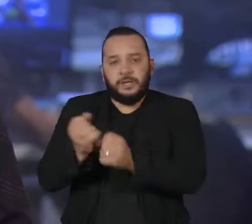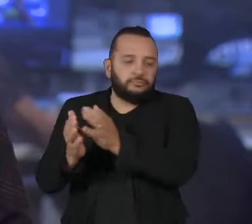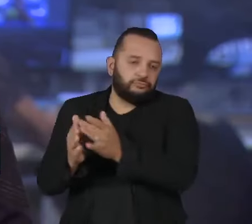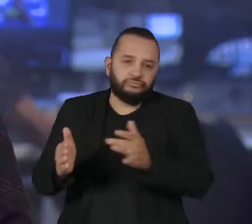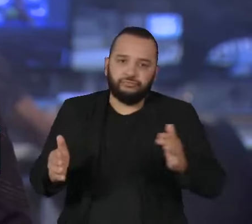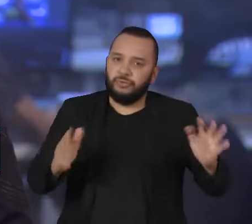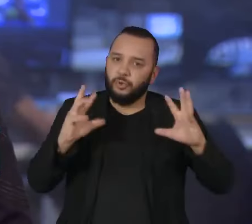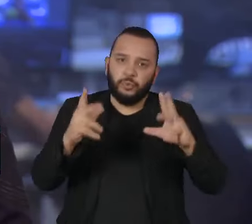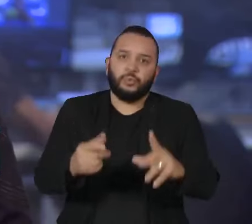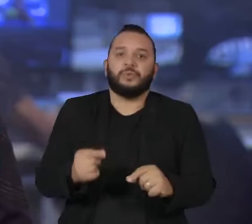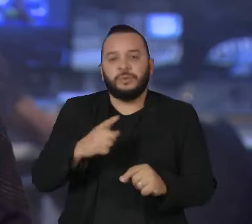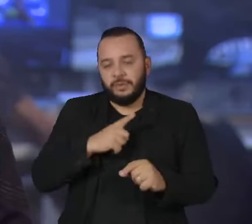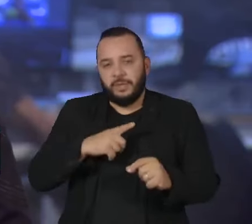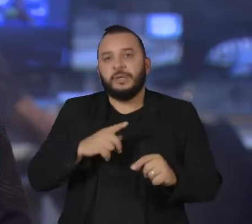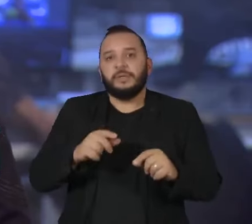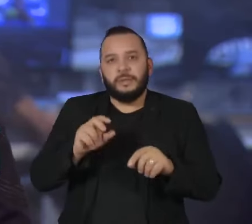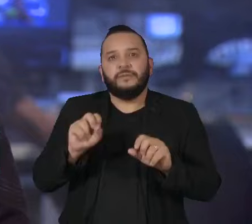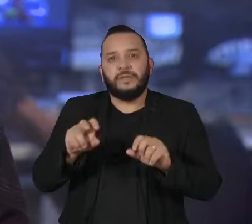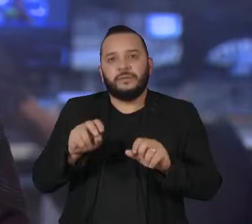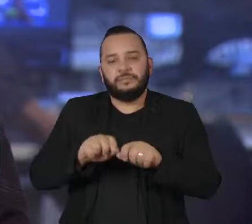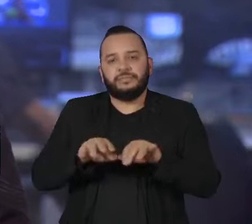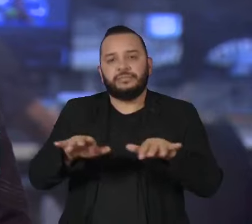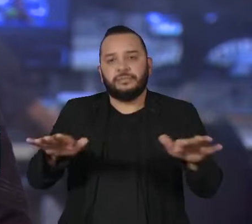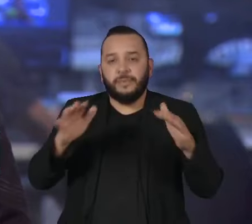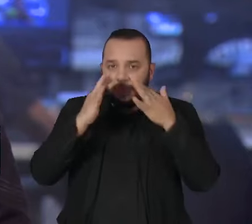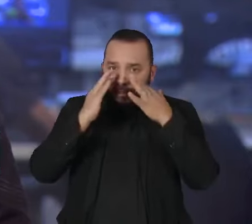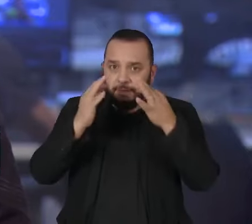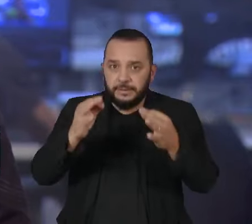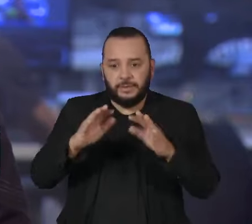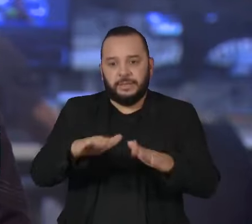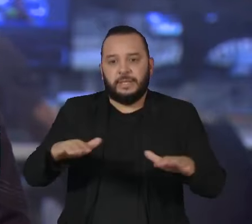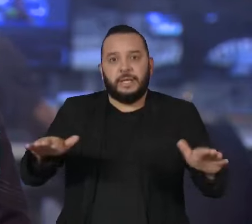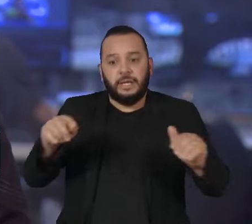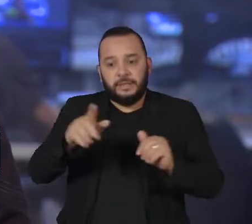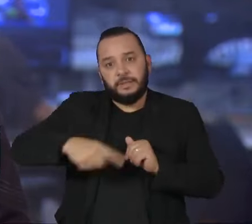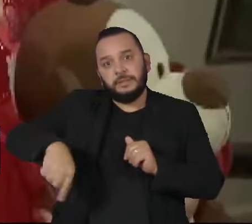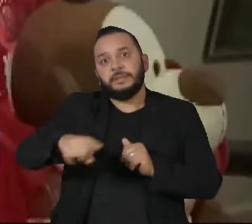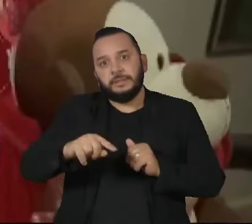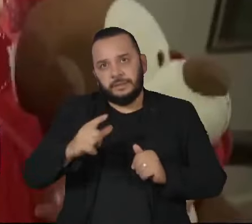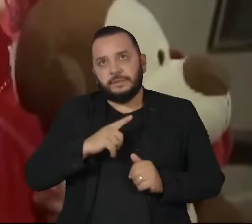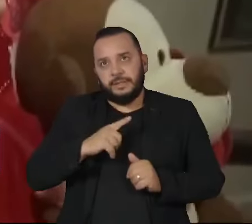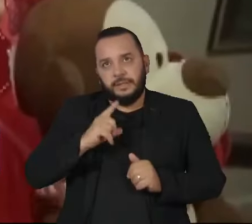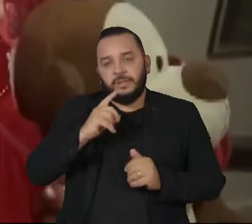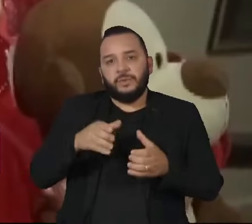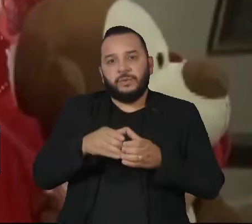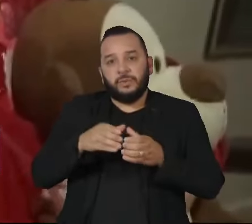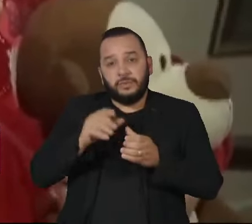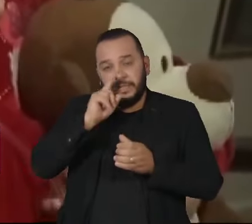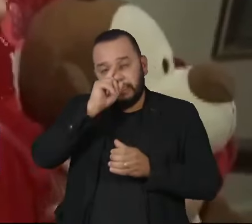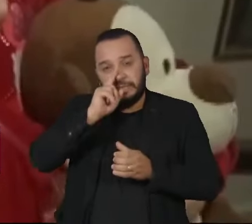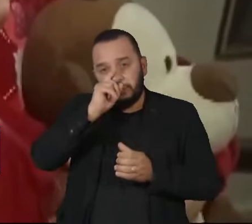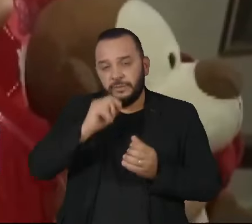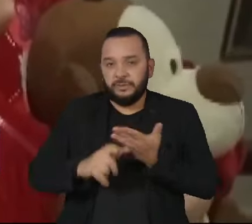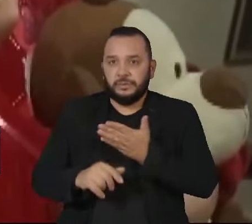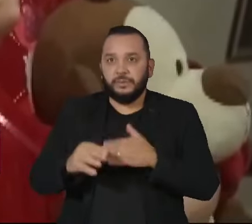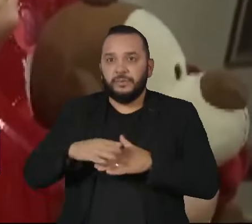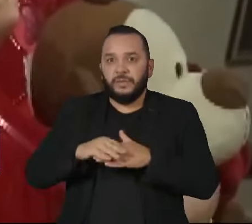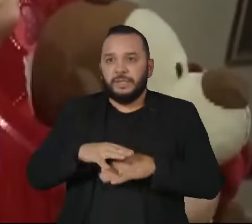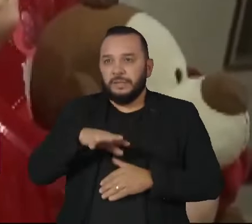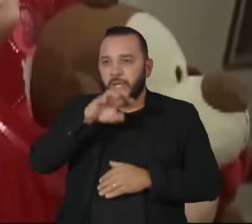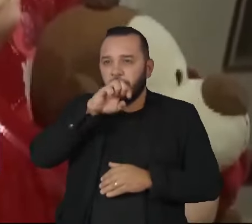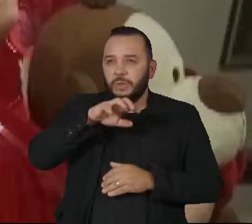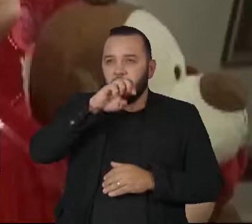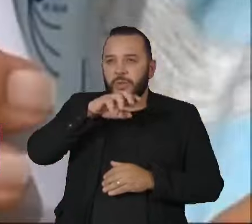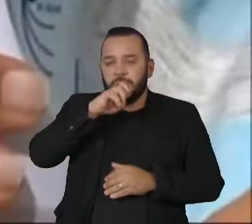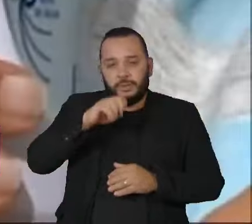Isso é um alerta para os pais de crianças pequenas que fazem parte do grupo de risco. As doenças respiratórias continuam